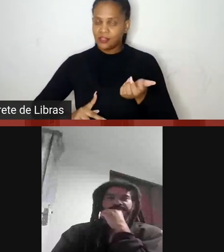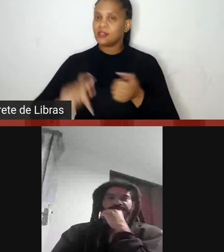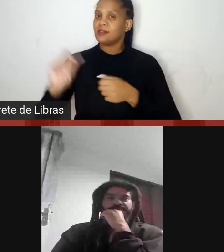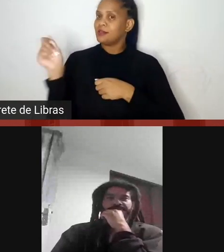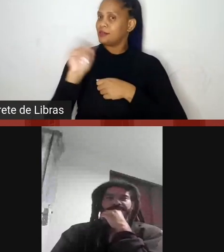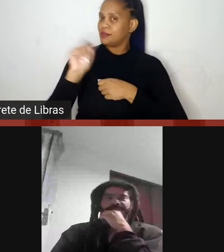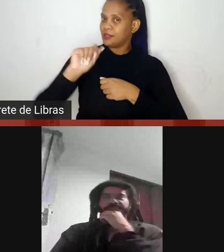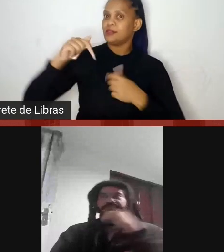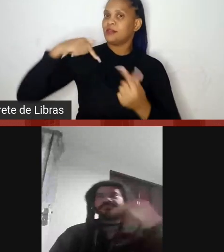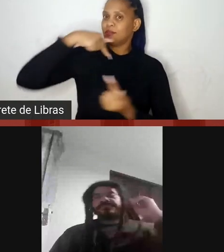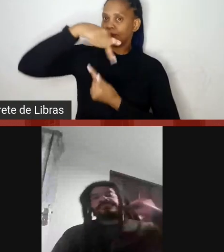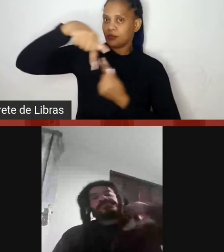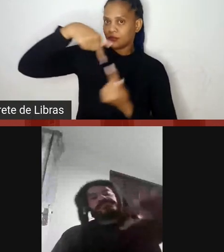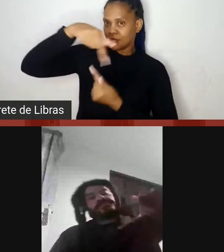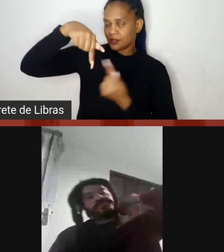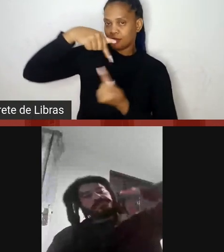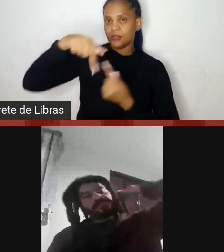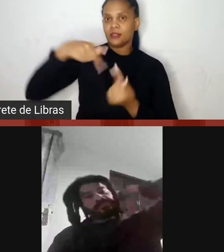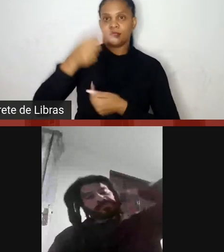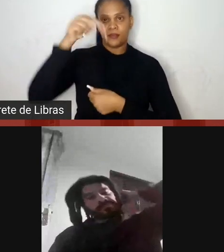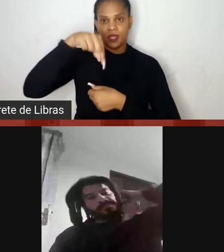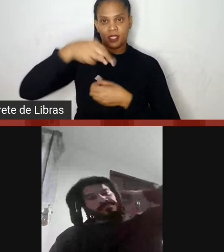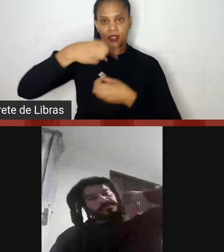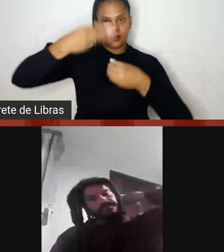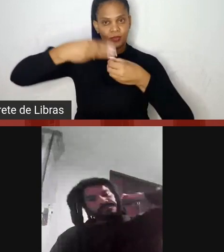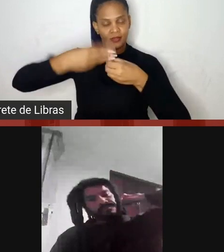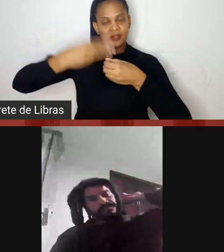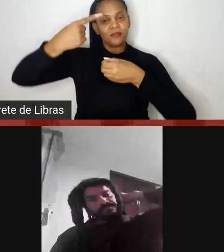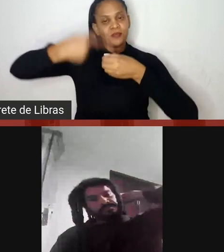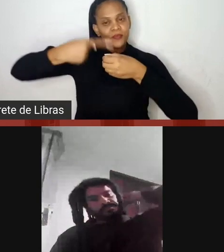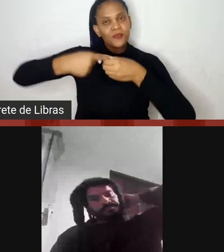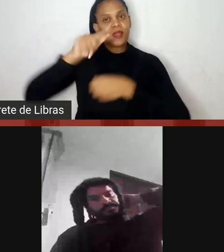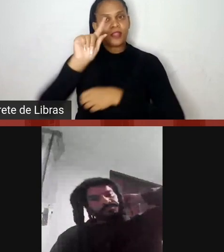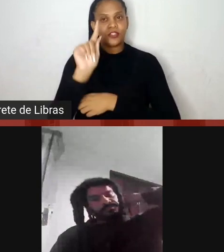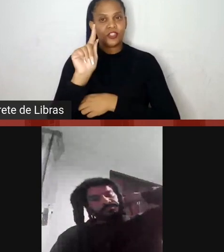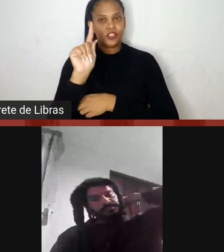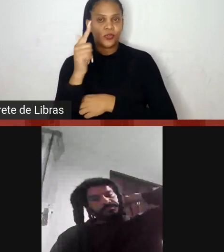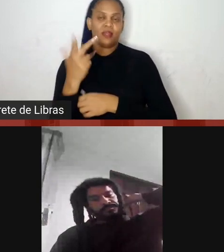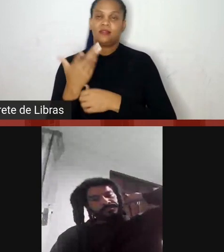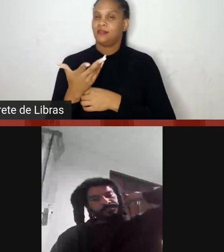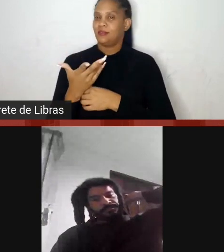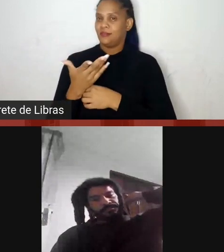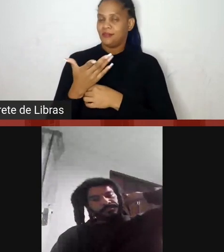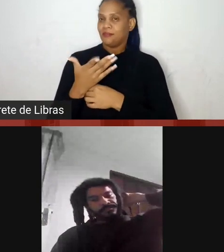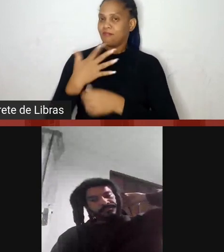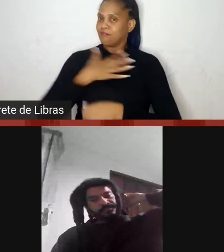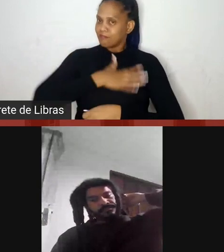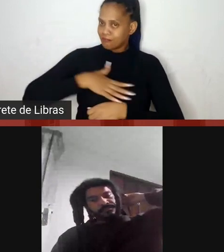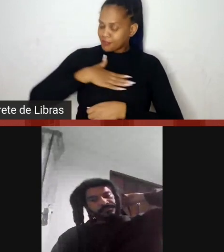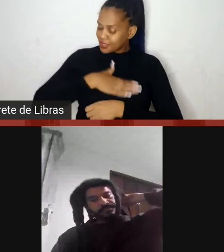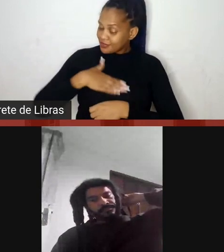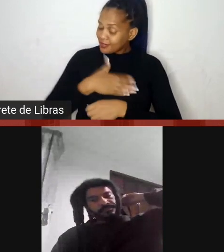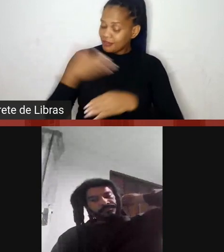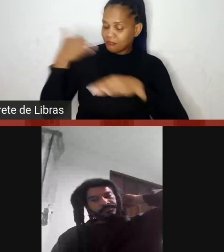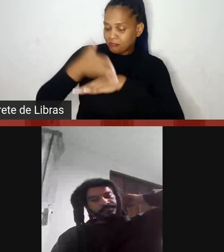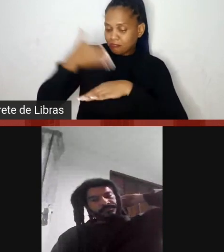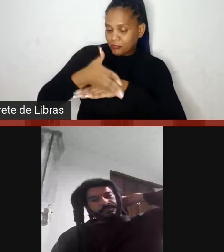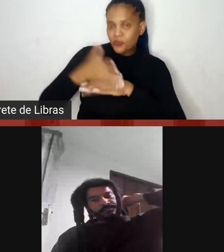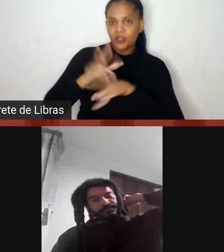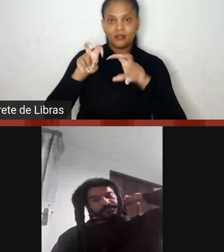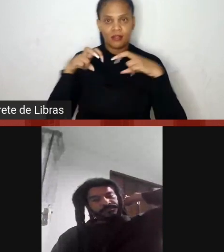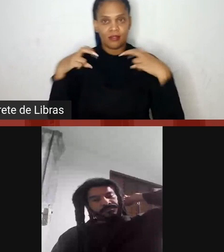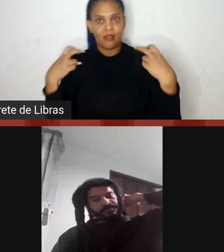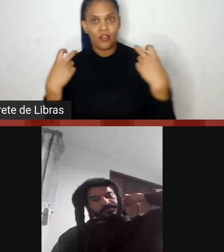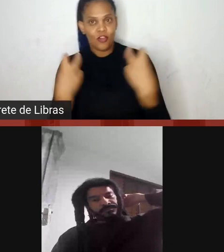quilombo no município da cidade de Goiás. É um prazer estar participando dessa mesa, principalmente com o